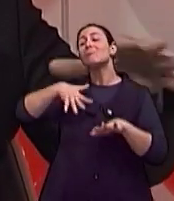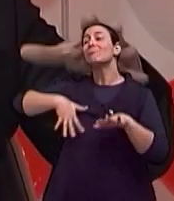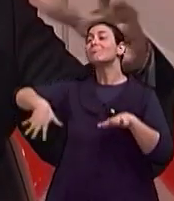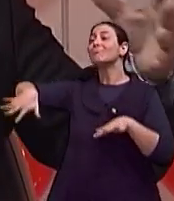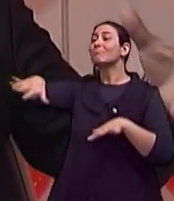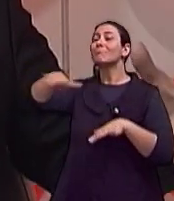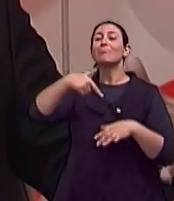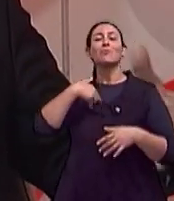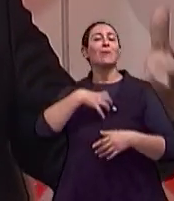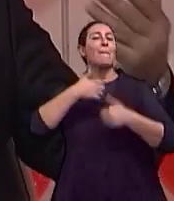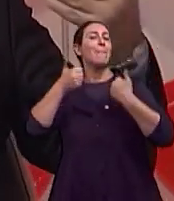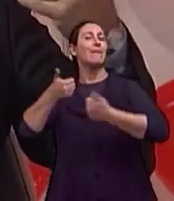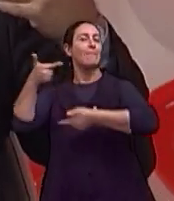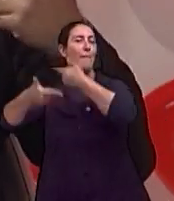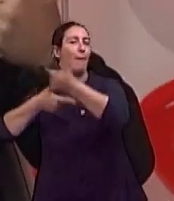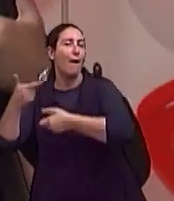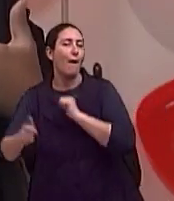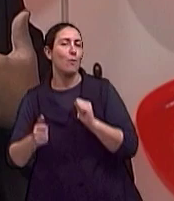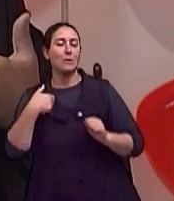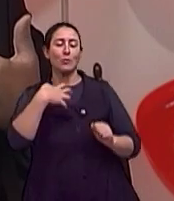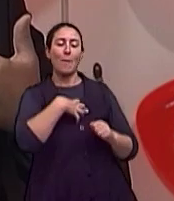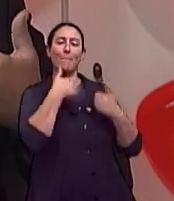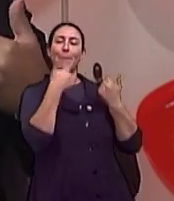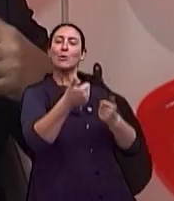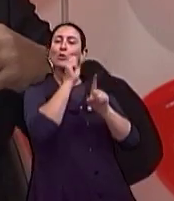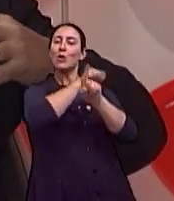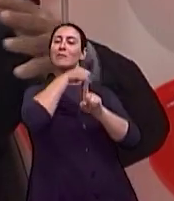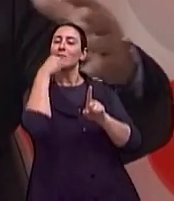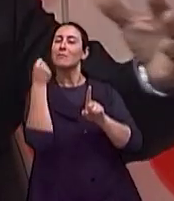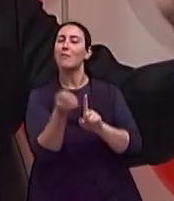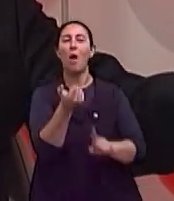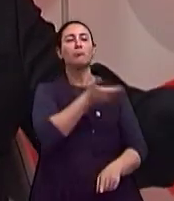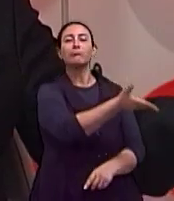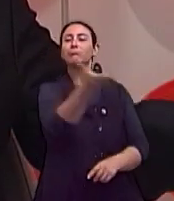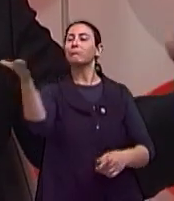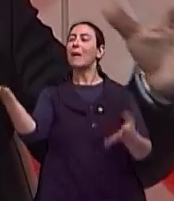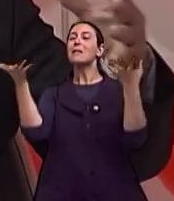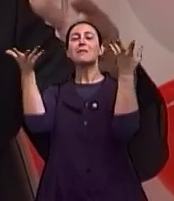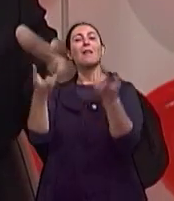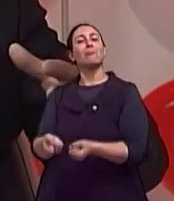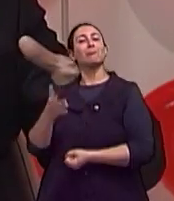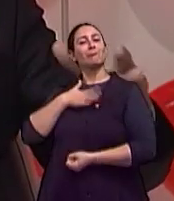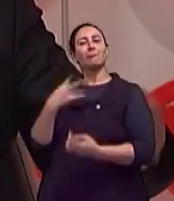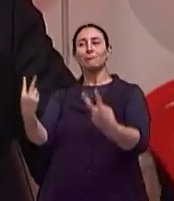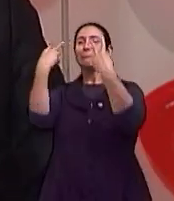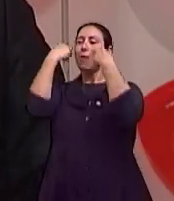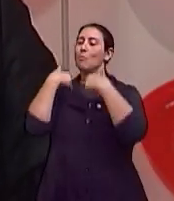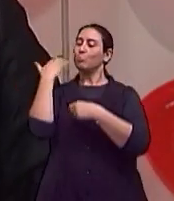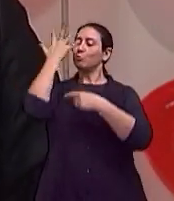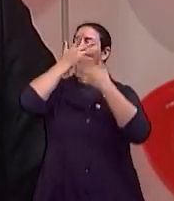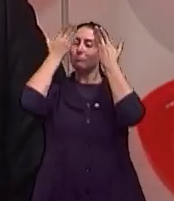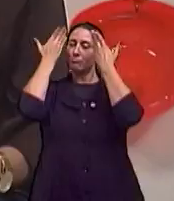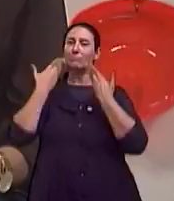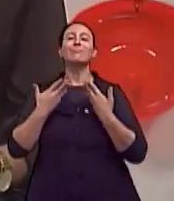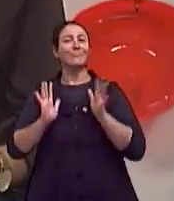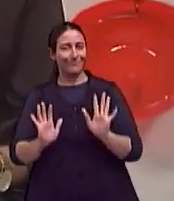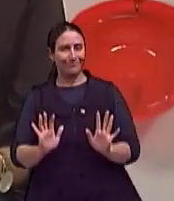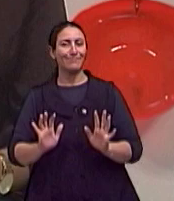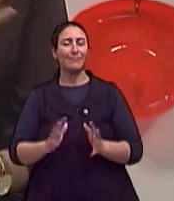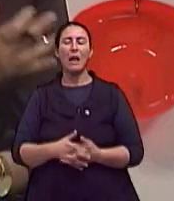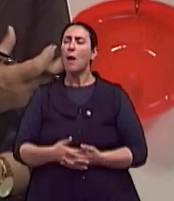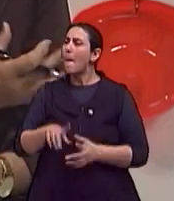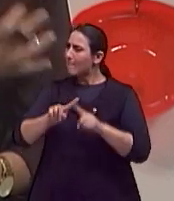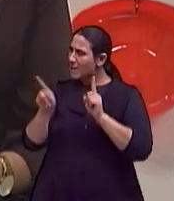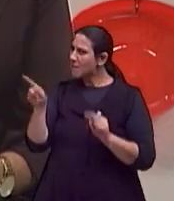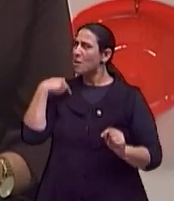laboral e social, se aceitando melhor, vai ter um convívio mais saudável, mais salutar. Bom, mas